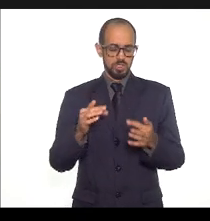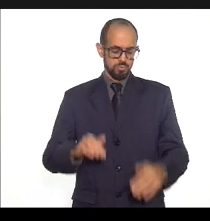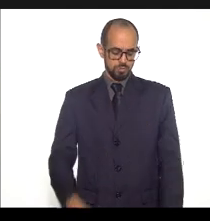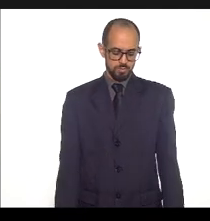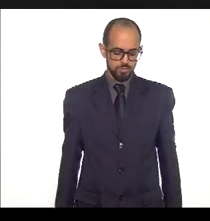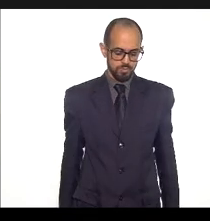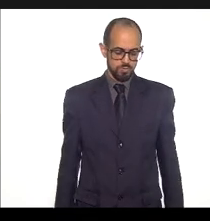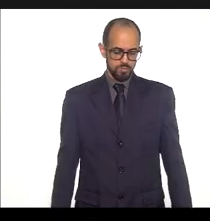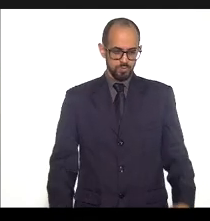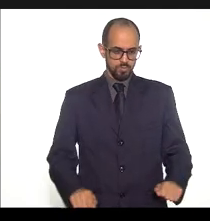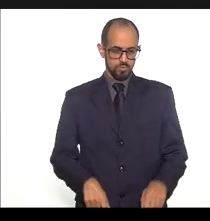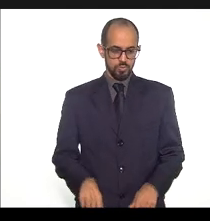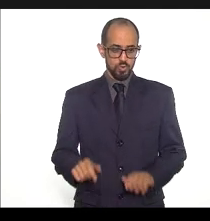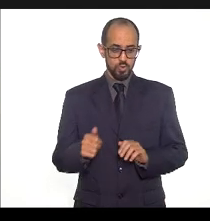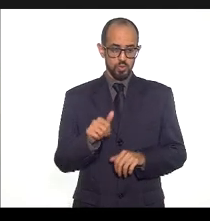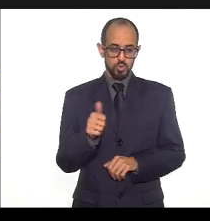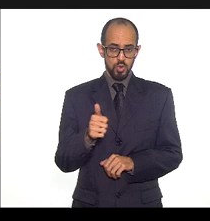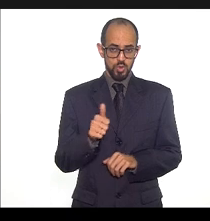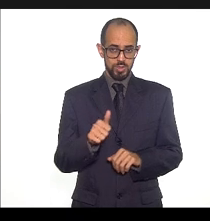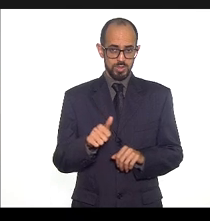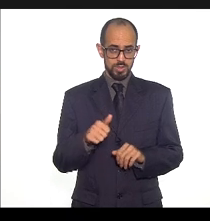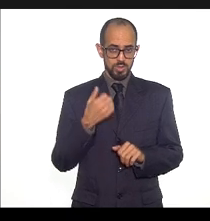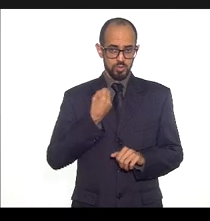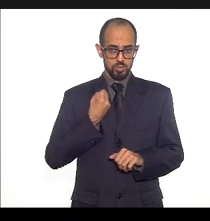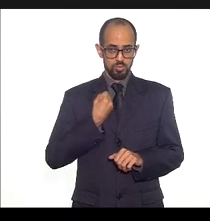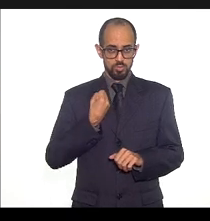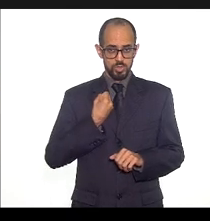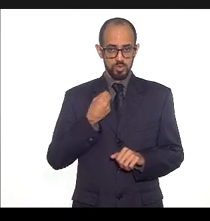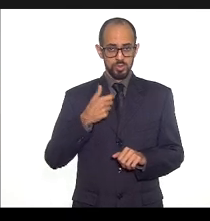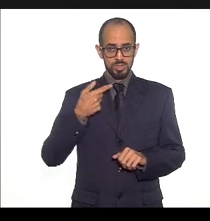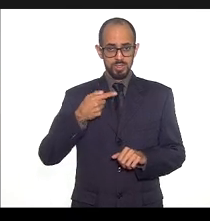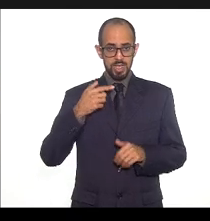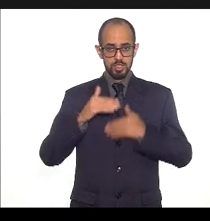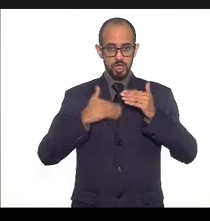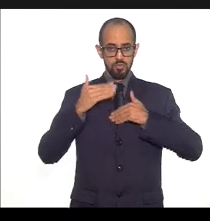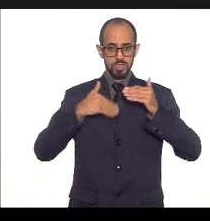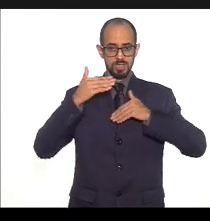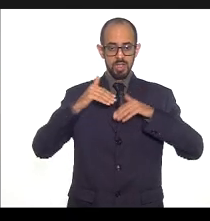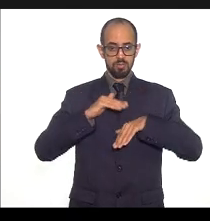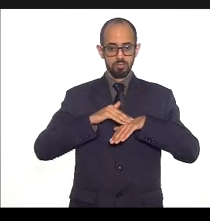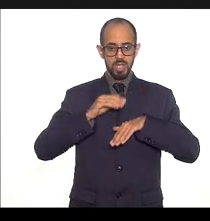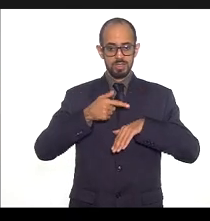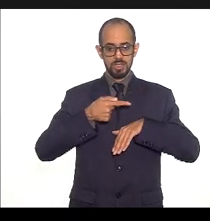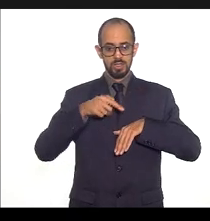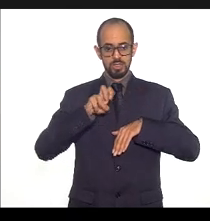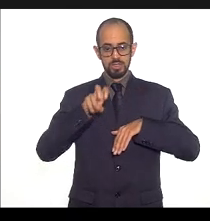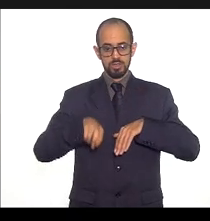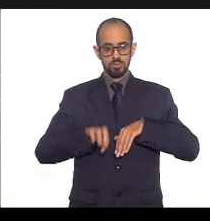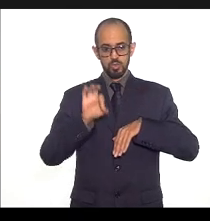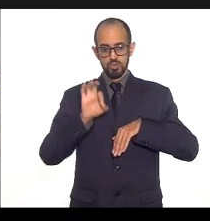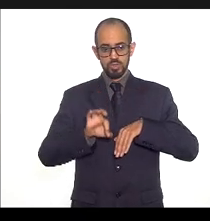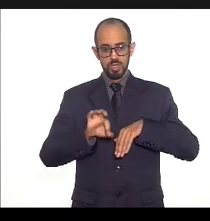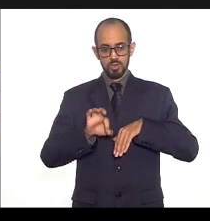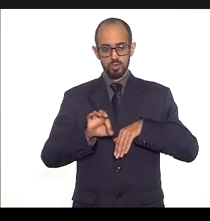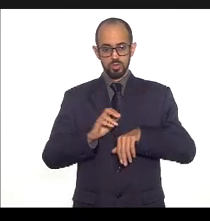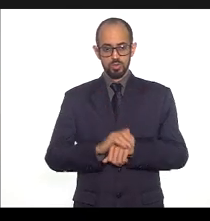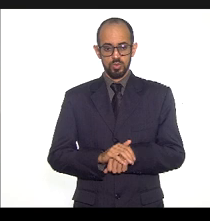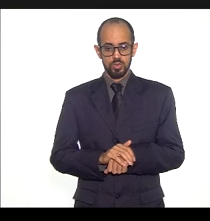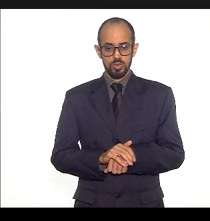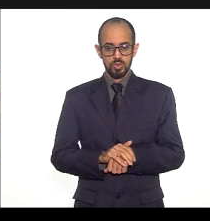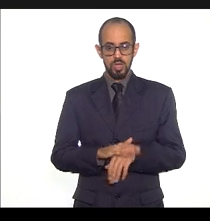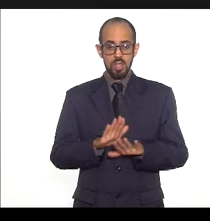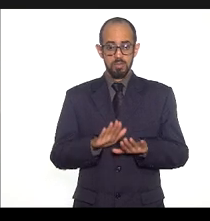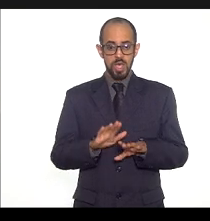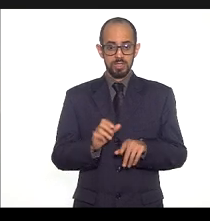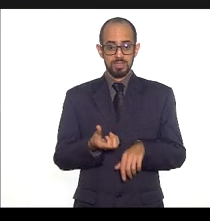dos 11 indicadores monitorados 7 alcançaram mais de 75% da meta estabelecida pelo ano sendo